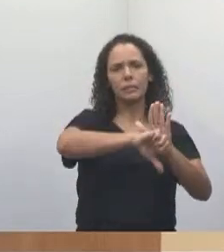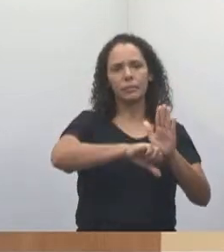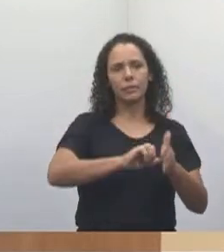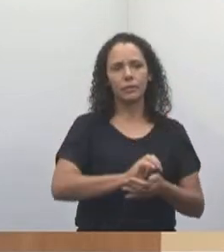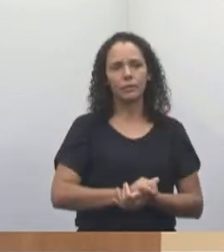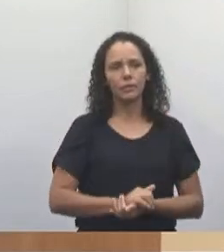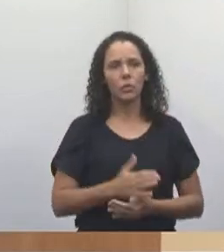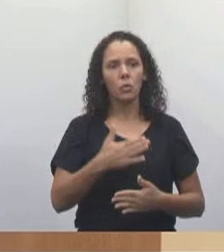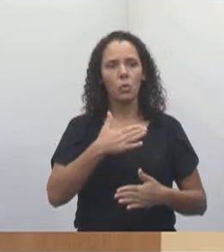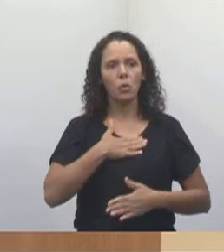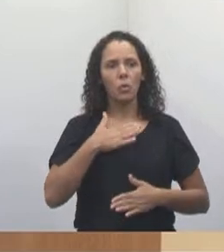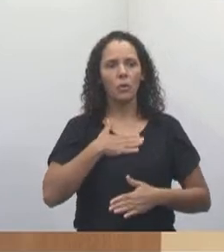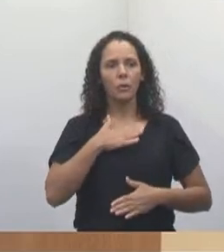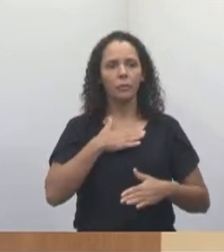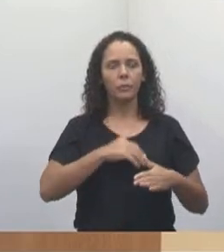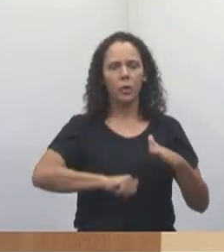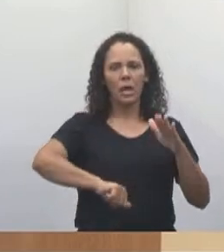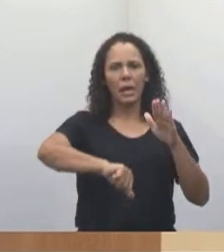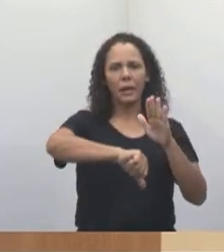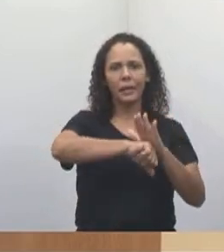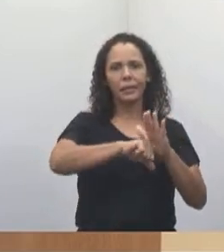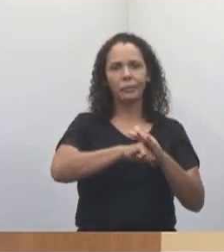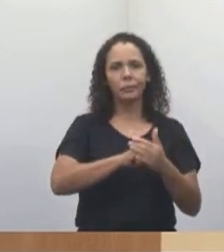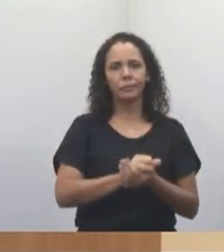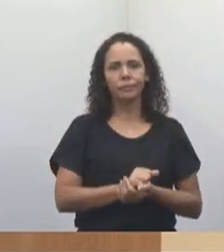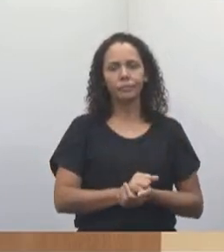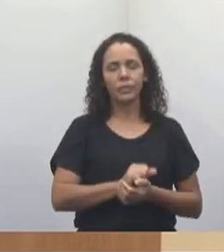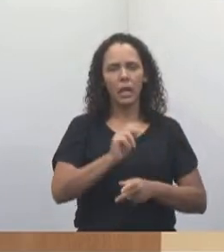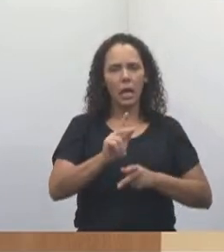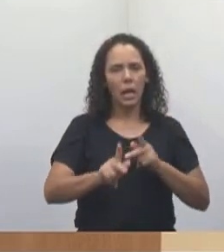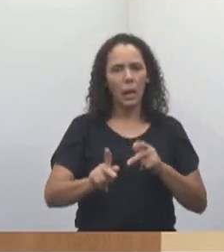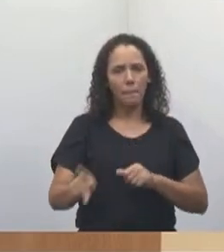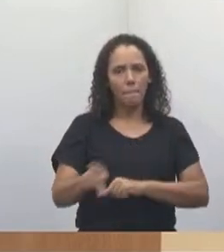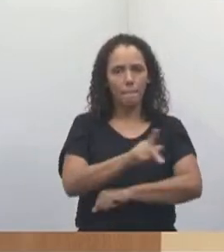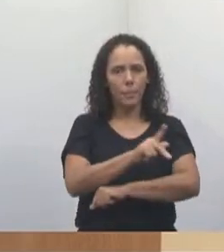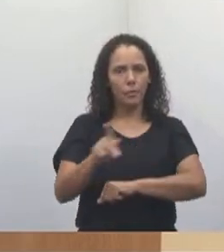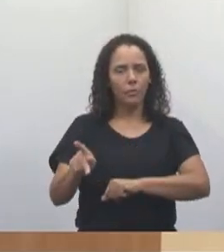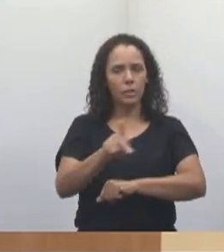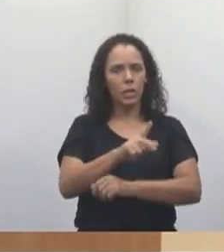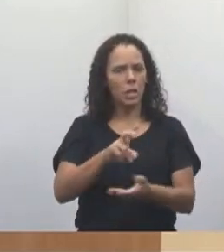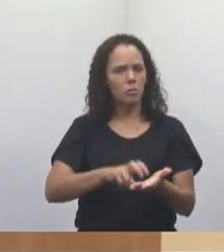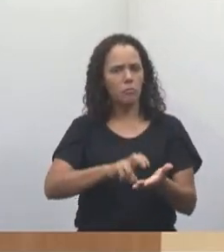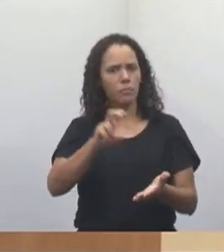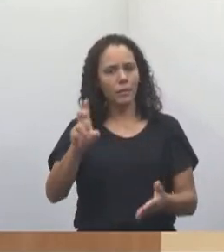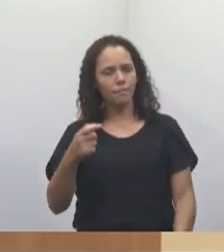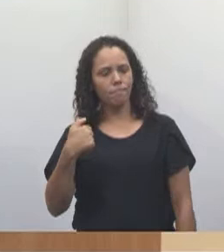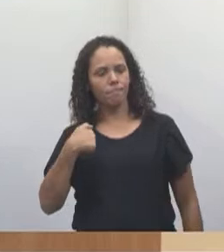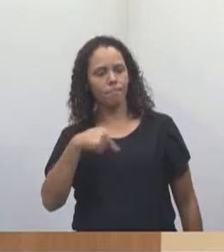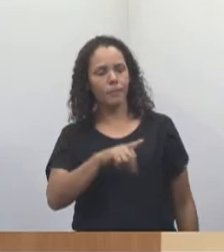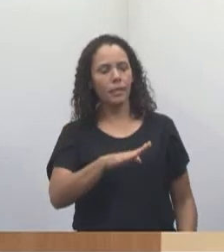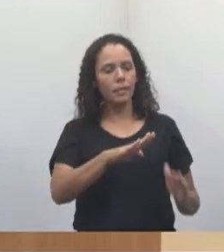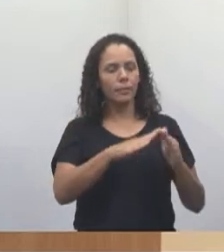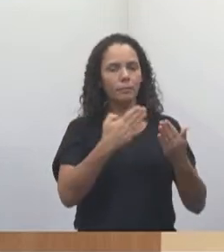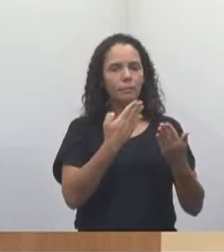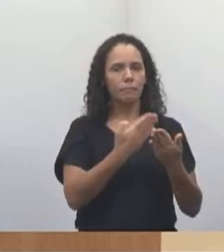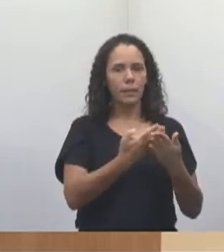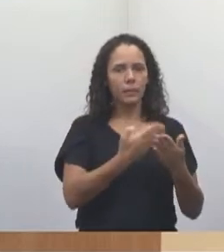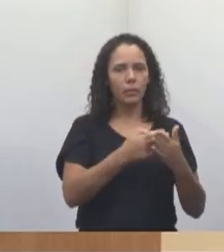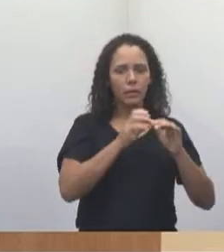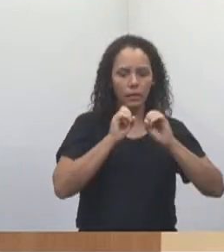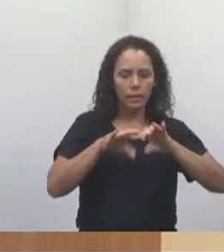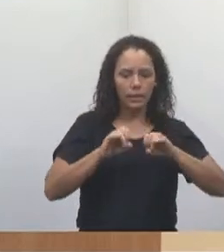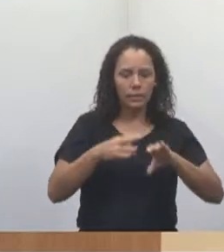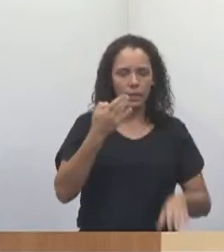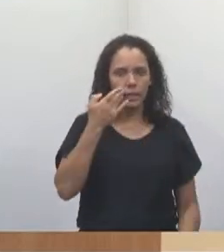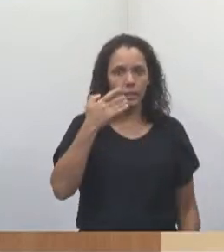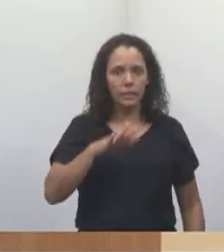Uma professora que sai de manhã de casa para ir lecionar, educar as nossas crianças e